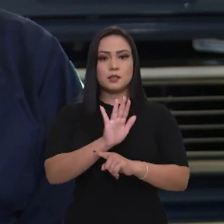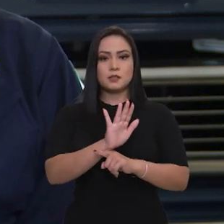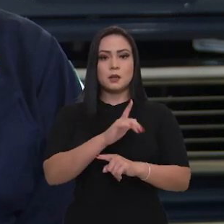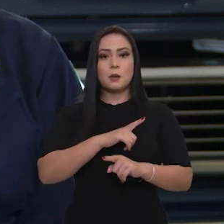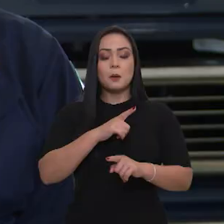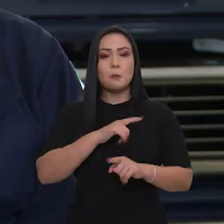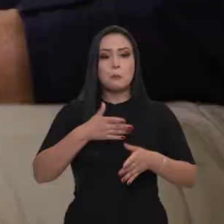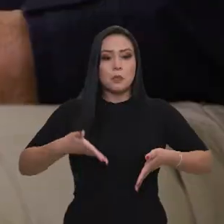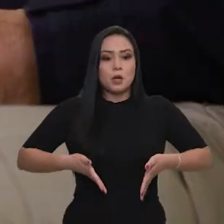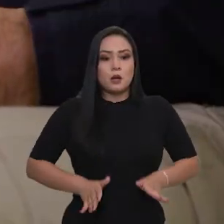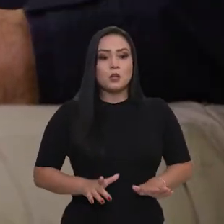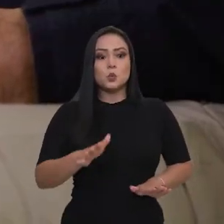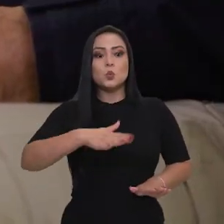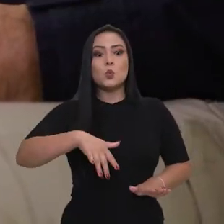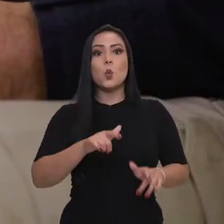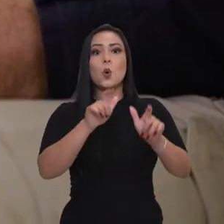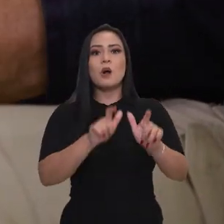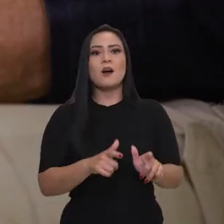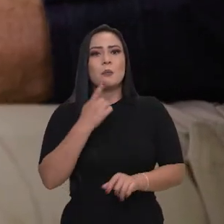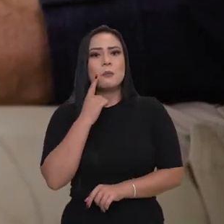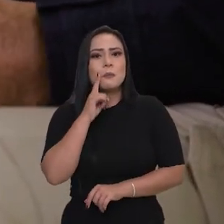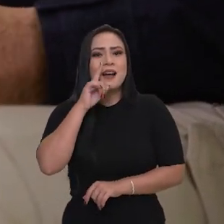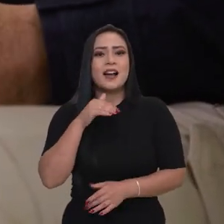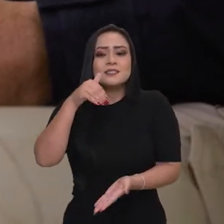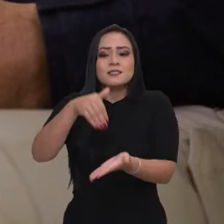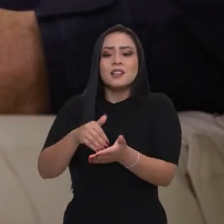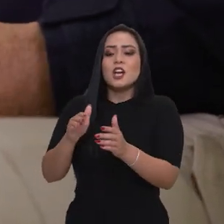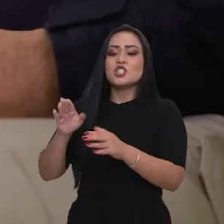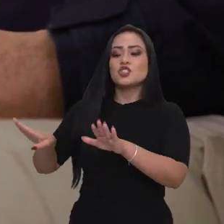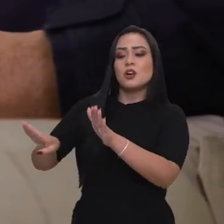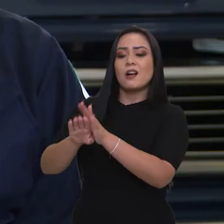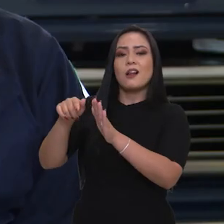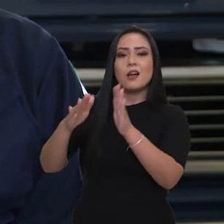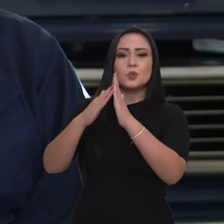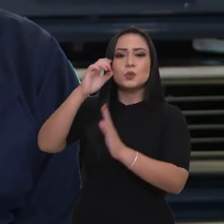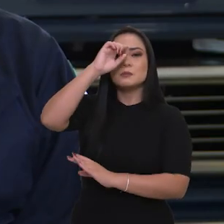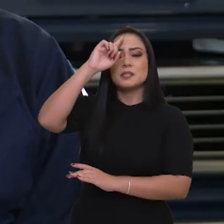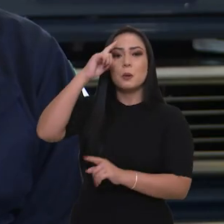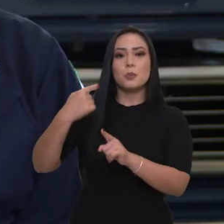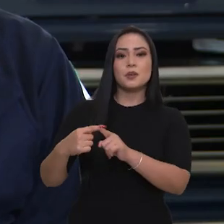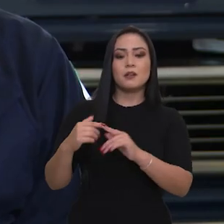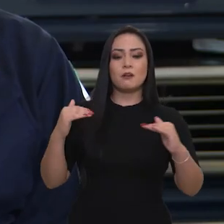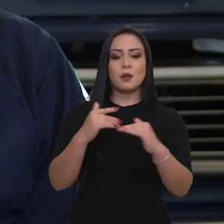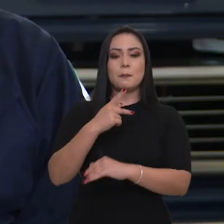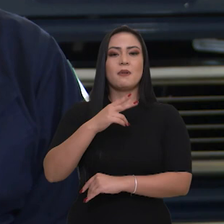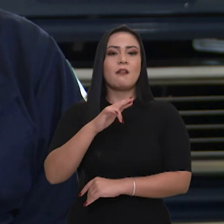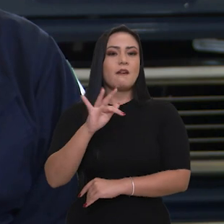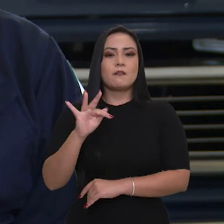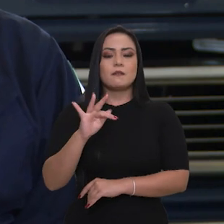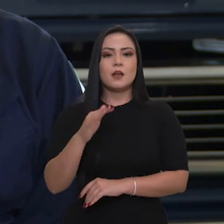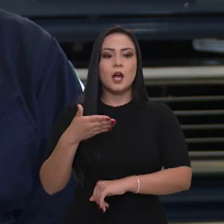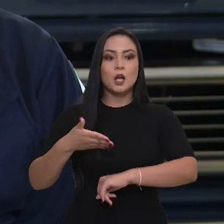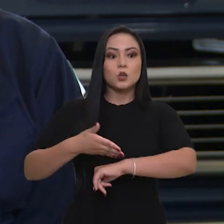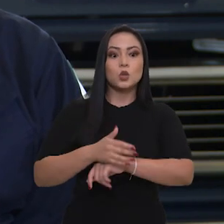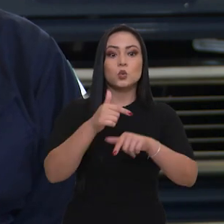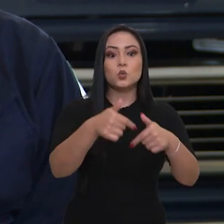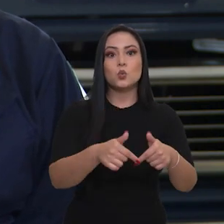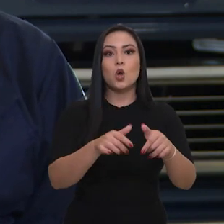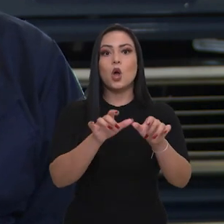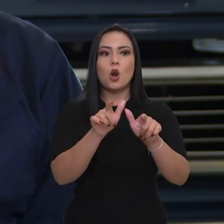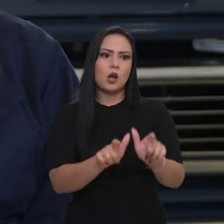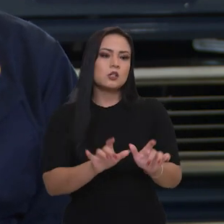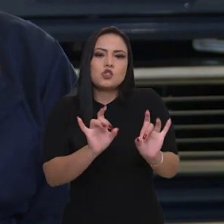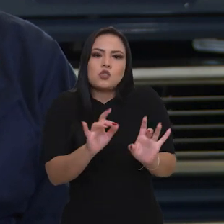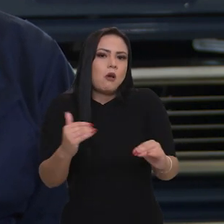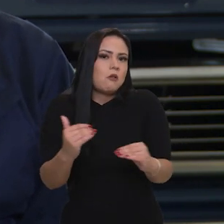assistência a apartoriente em local ermo, até chegar ao hospital, porque a Polícia Rodoviária Federal atua em locais que